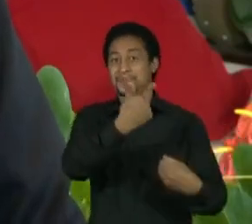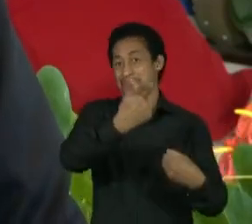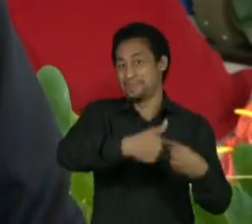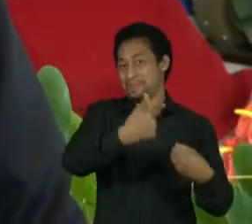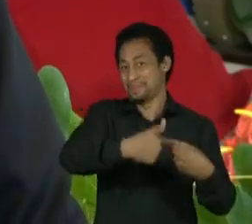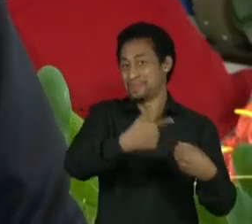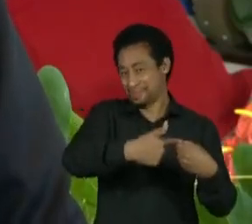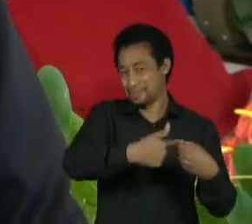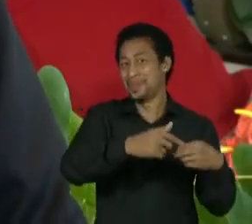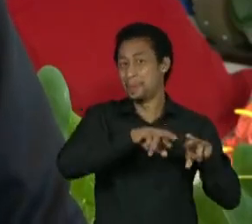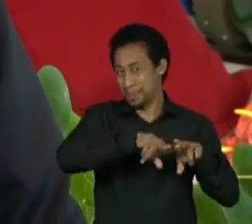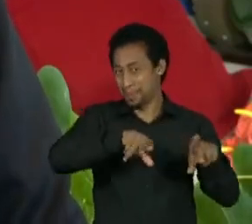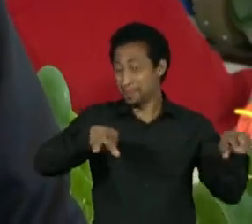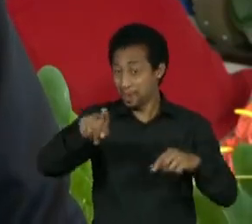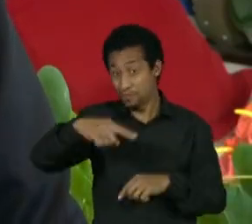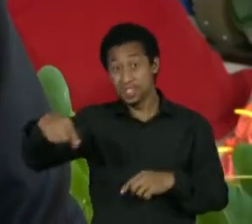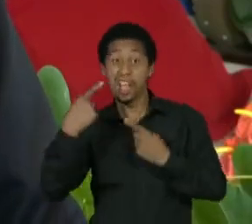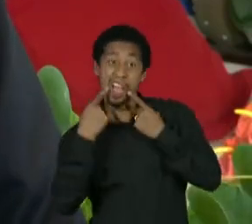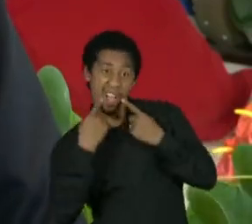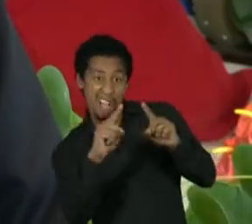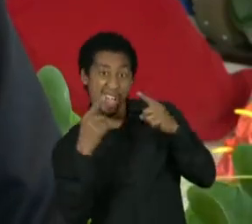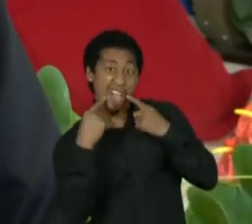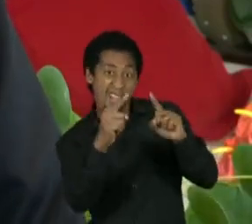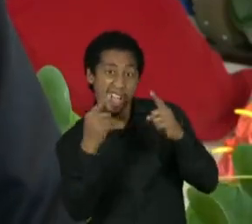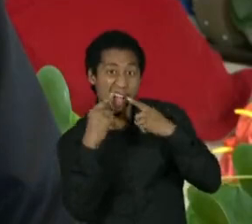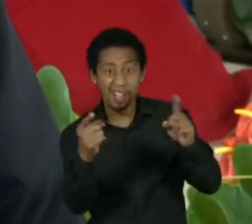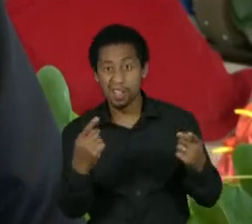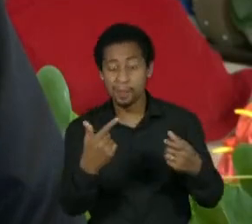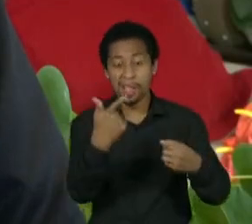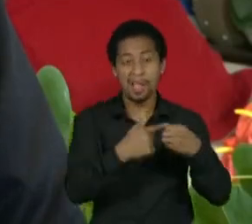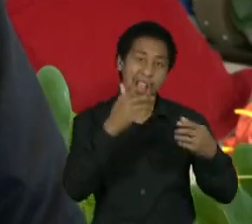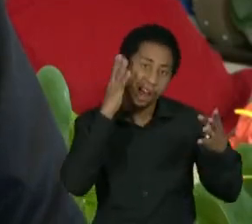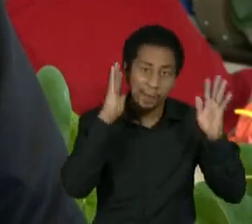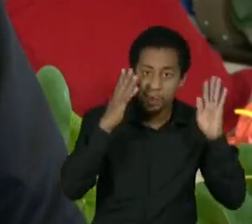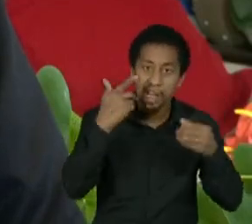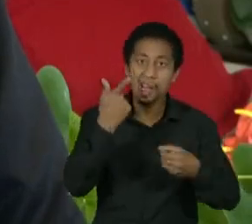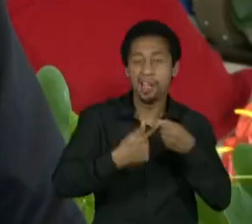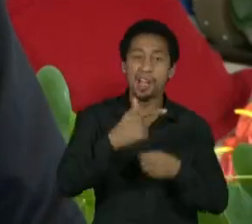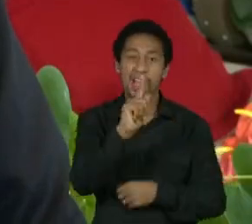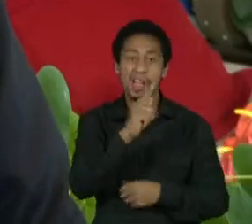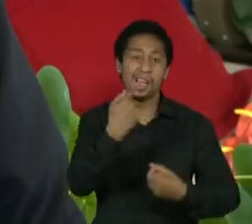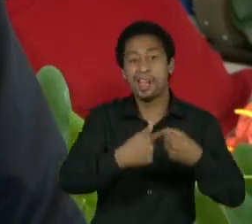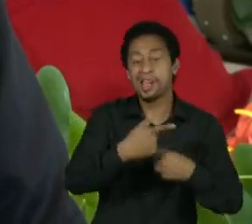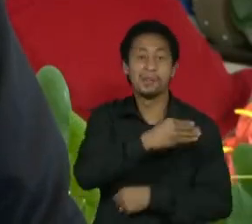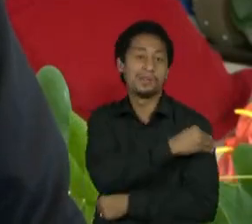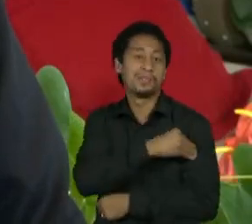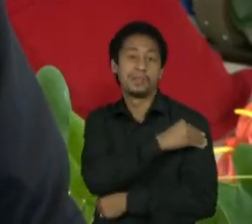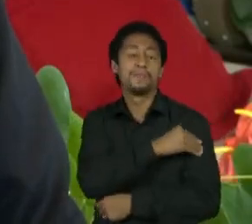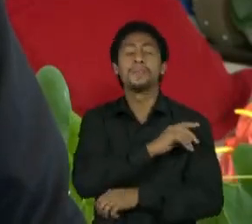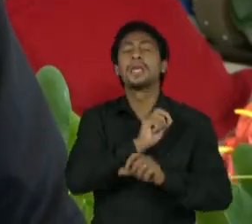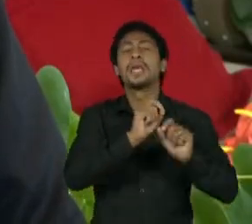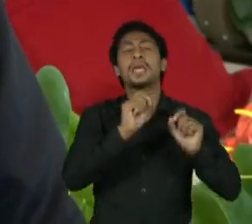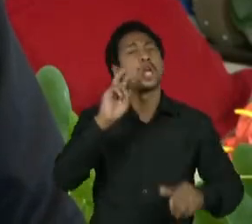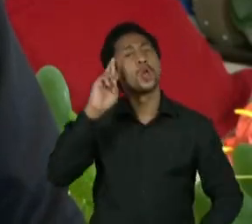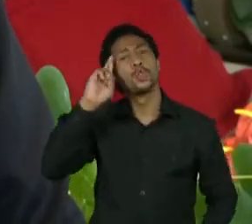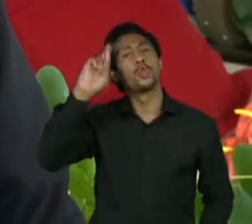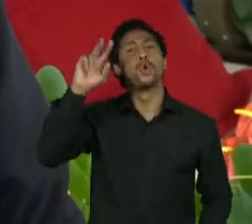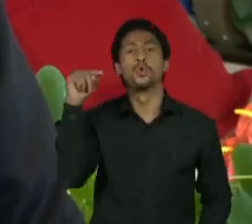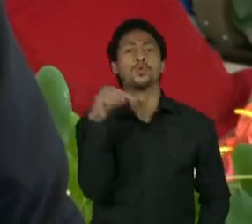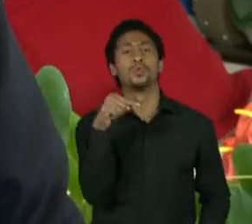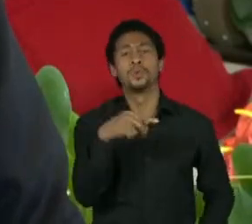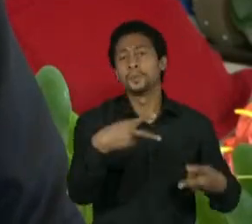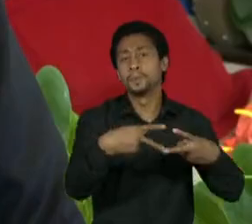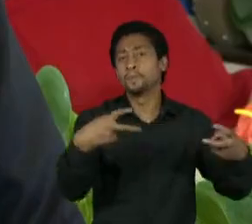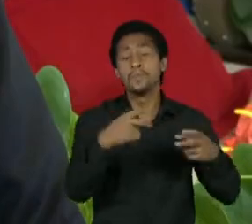a Petrobras. E quem é o dono da Petrobras? É o presidente